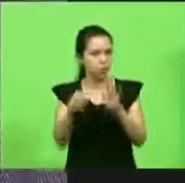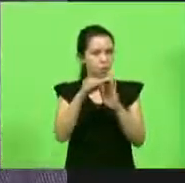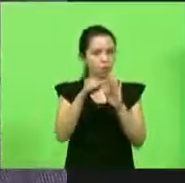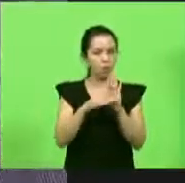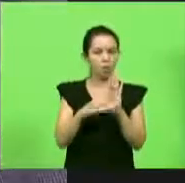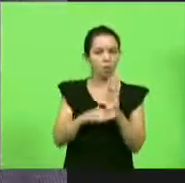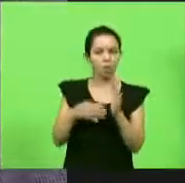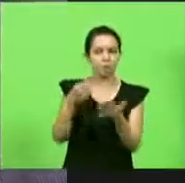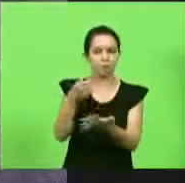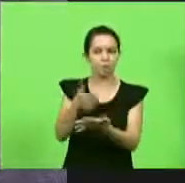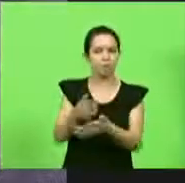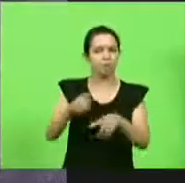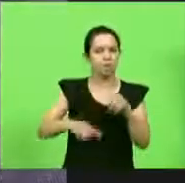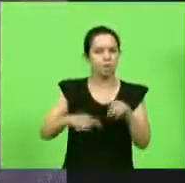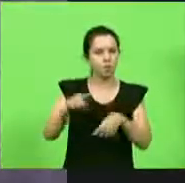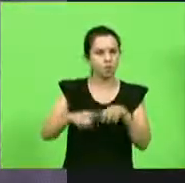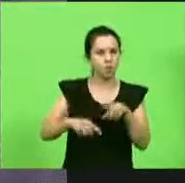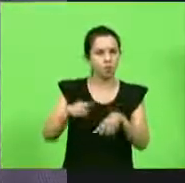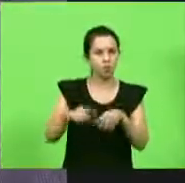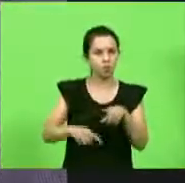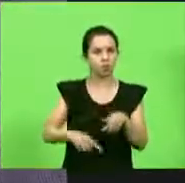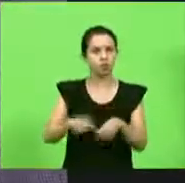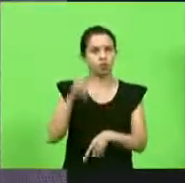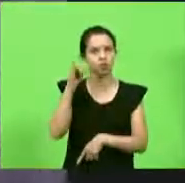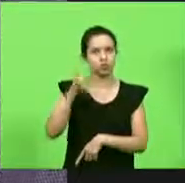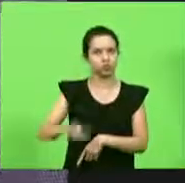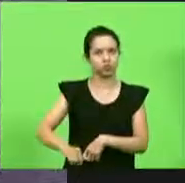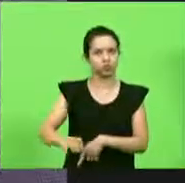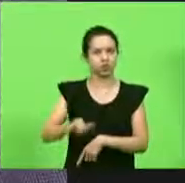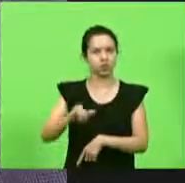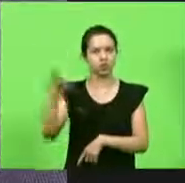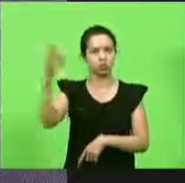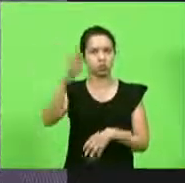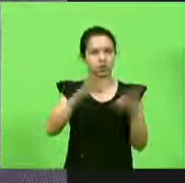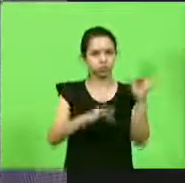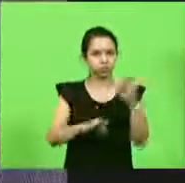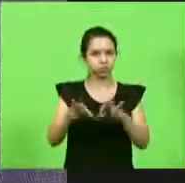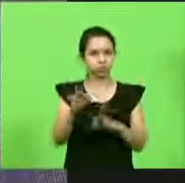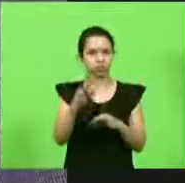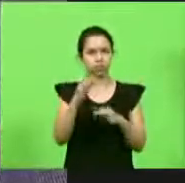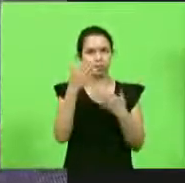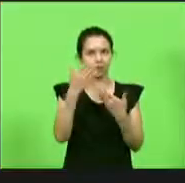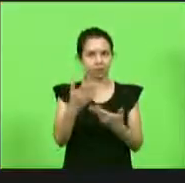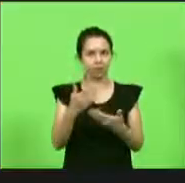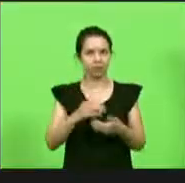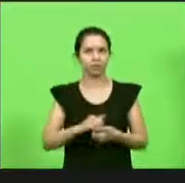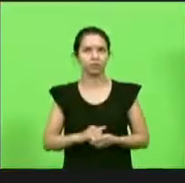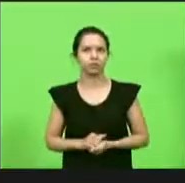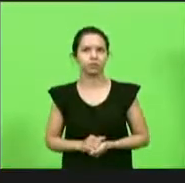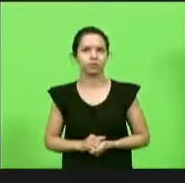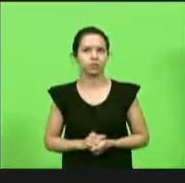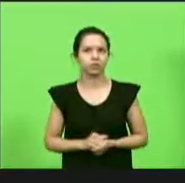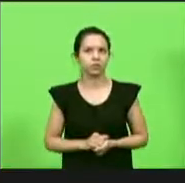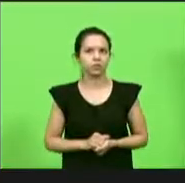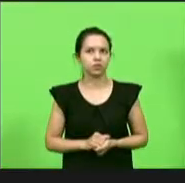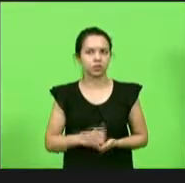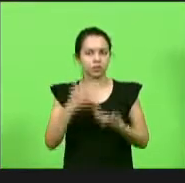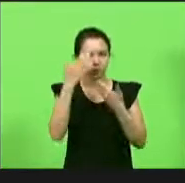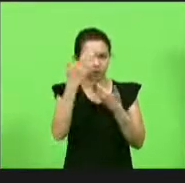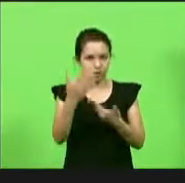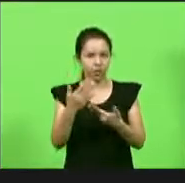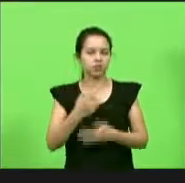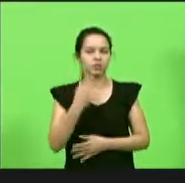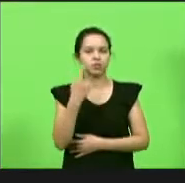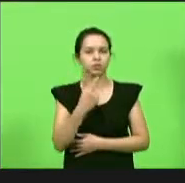aquisição desse produto para combater esse mosquito era isso muito obrigado presidente eu agradeço deputado